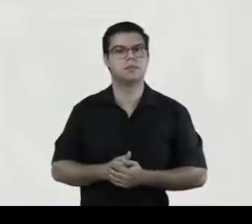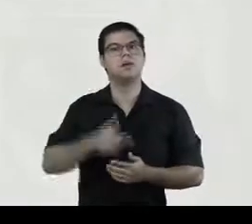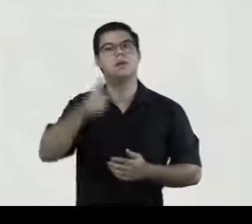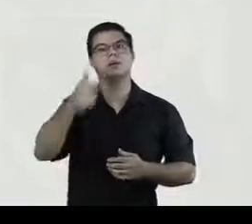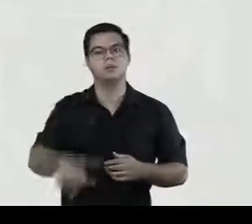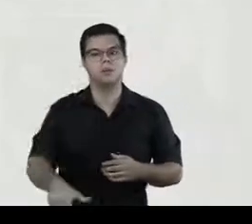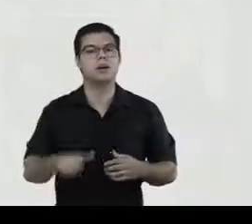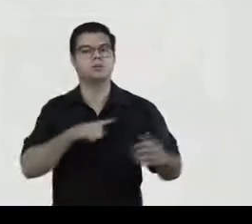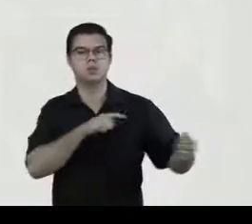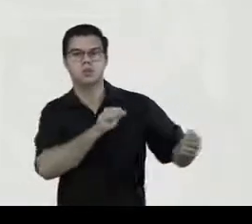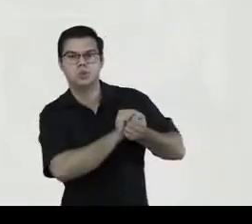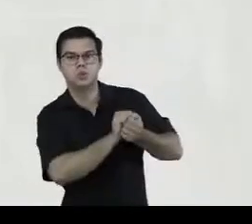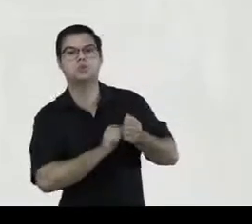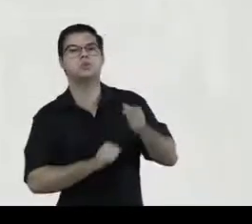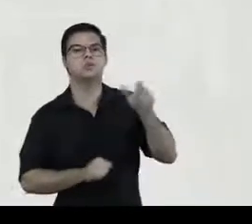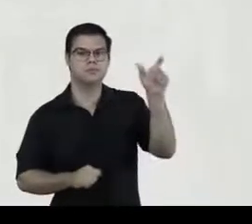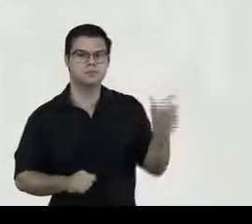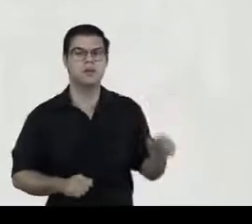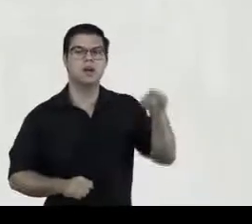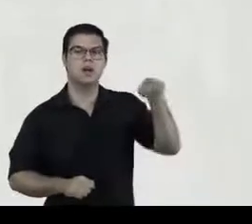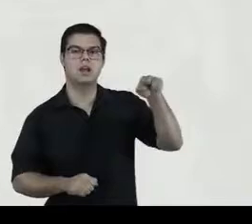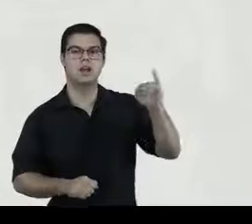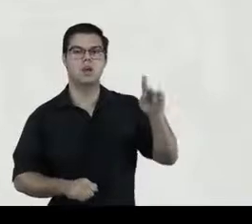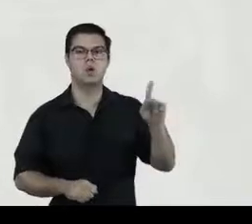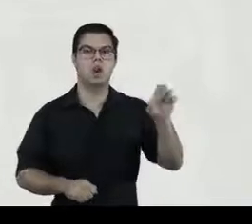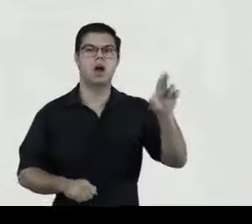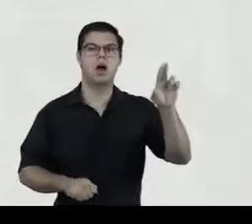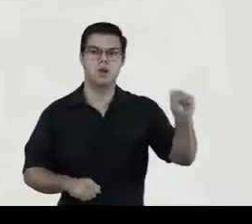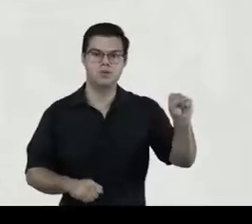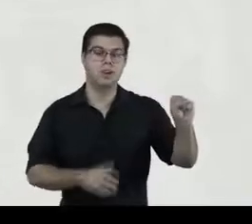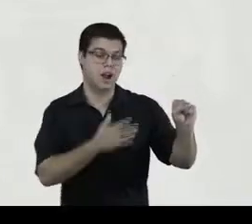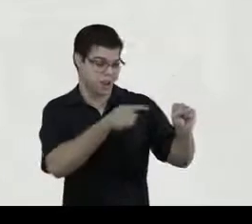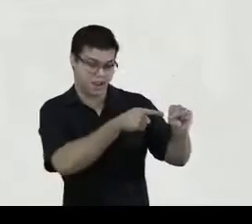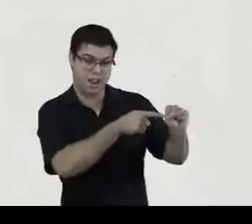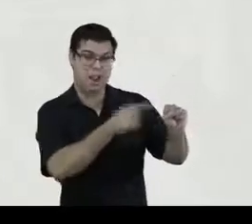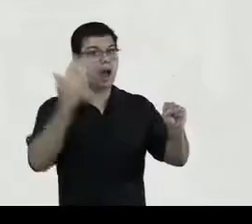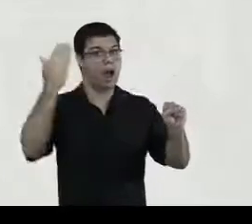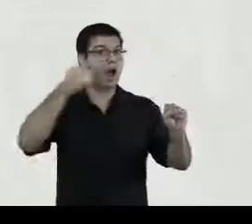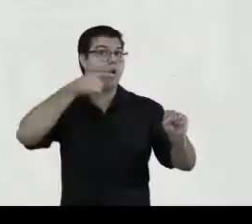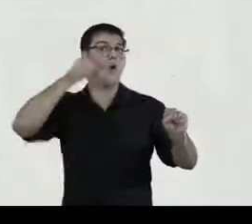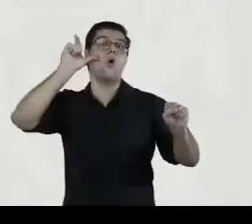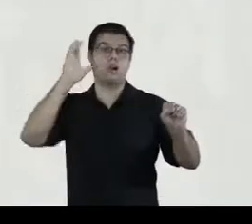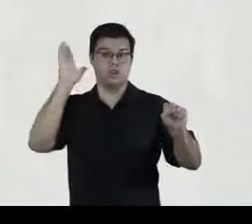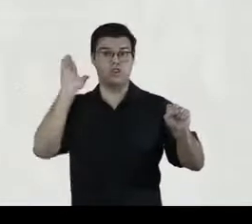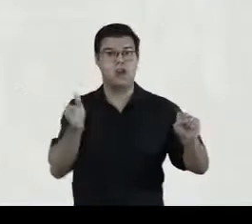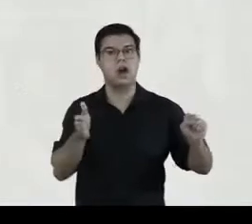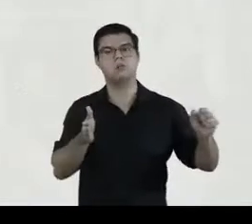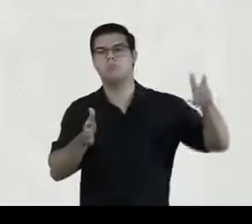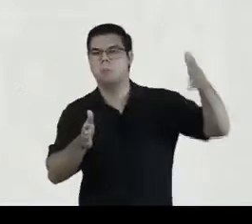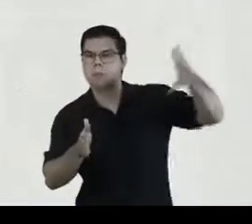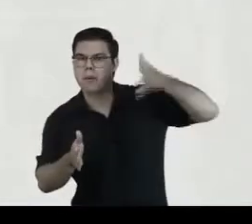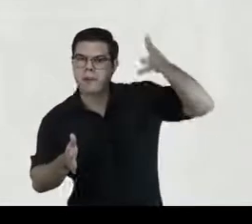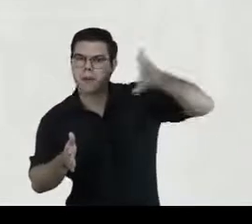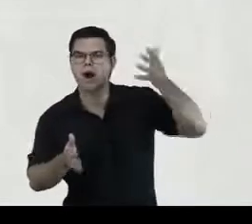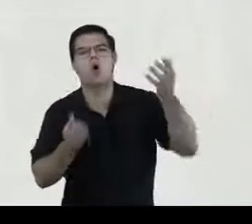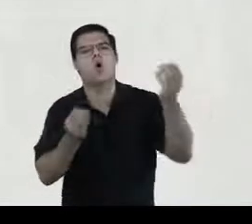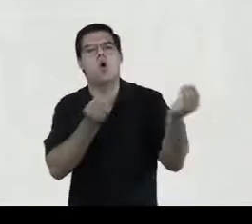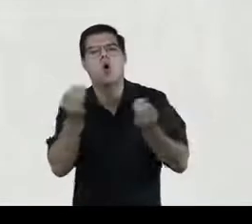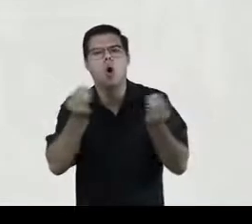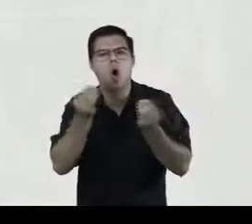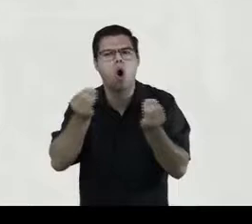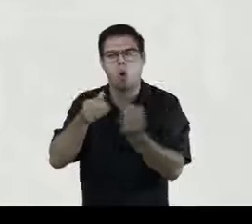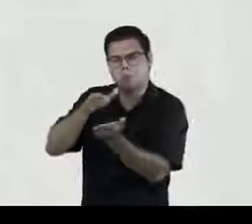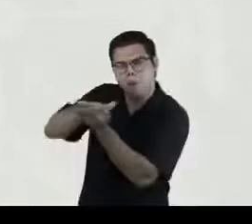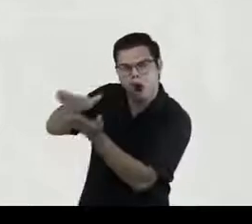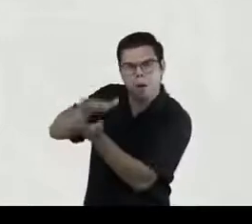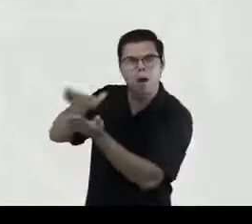Vaux-Eubalma. O doutor já esteve com o Inosco na palestra de ontem, sobre o surgimento das fundições de tipos e